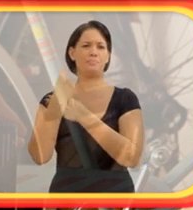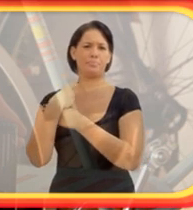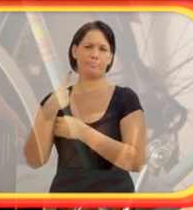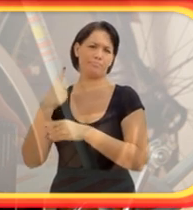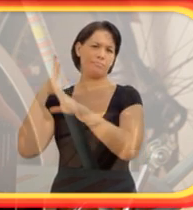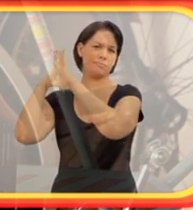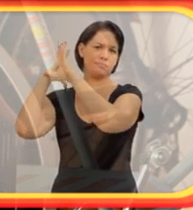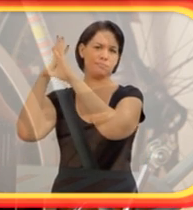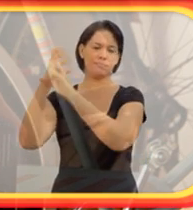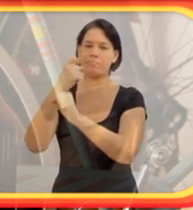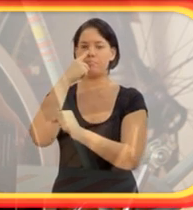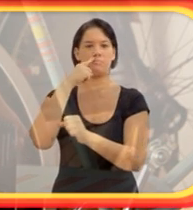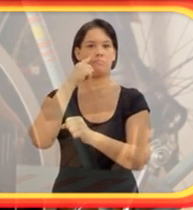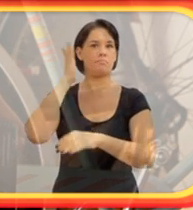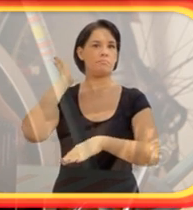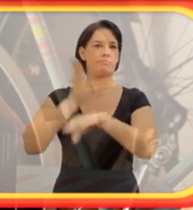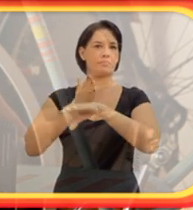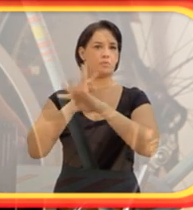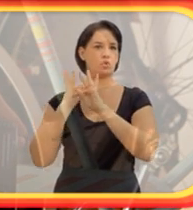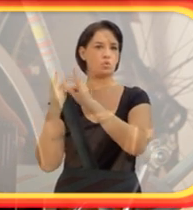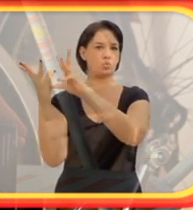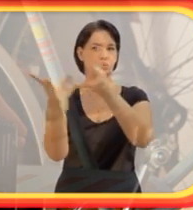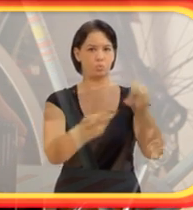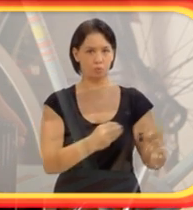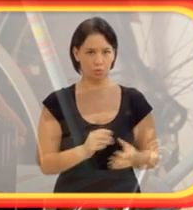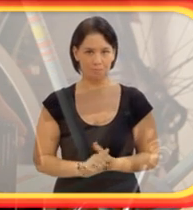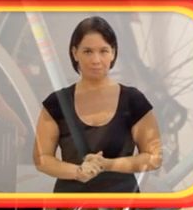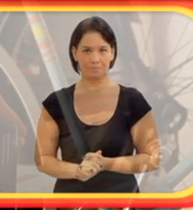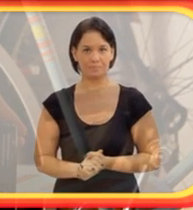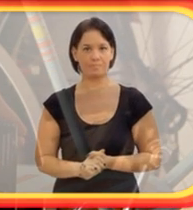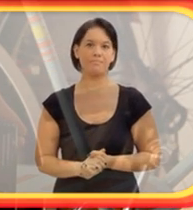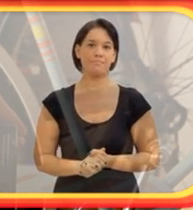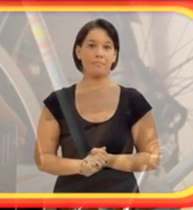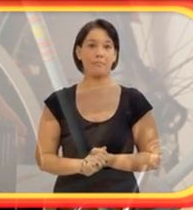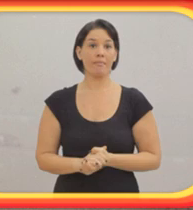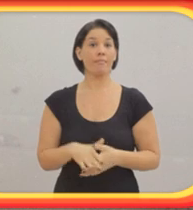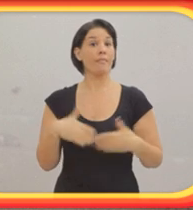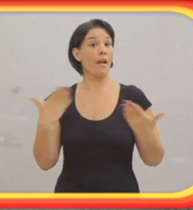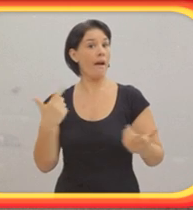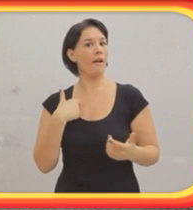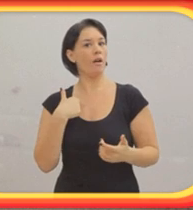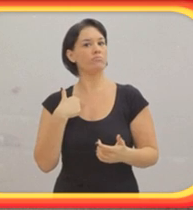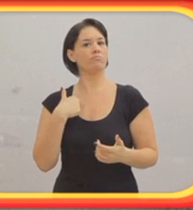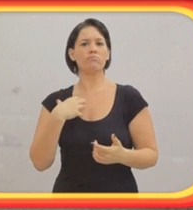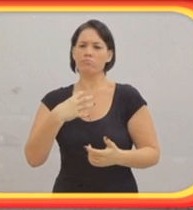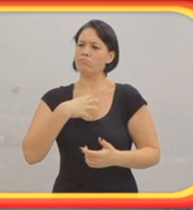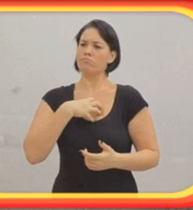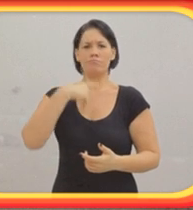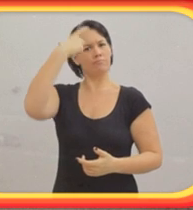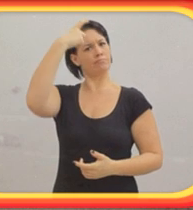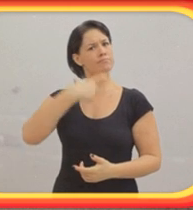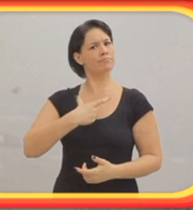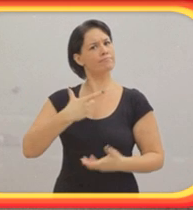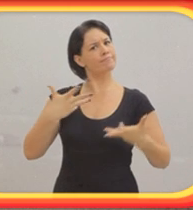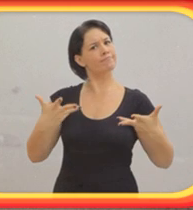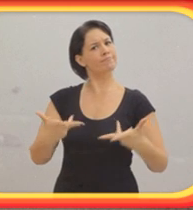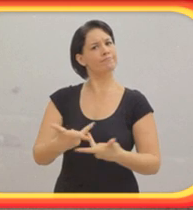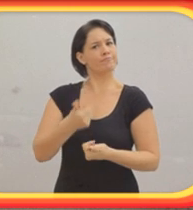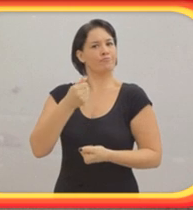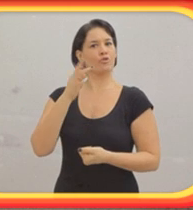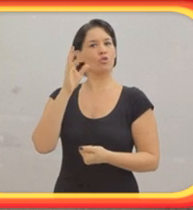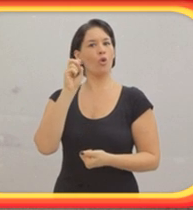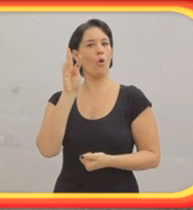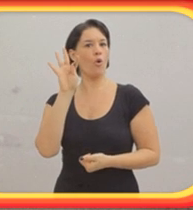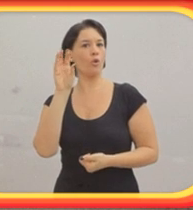considero ainda um torto muito sexy. Então, o sexy que eu conquistei uma gatinha, eu já tinha 23 anos de